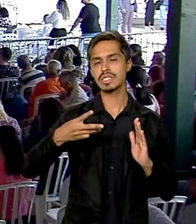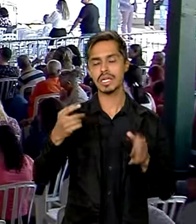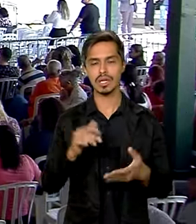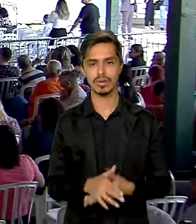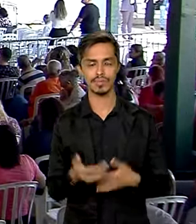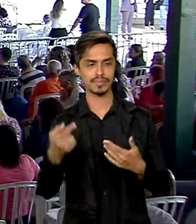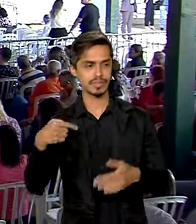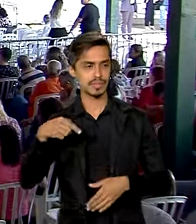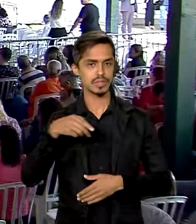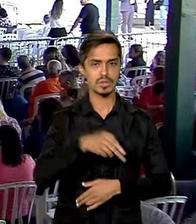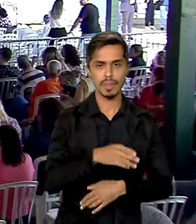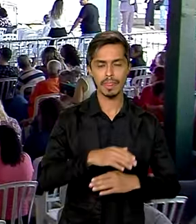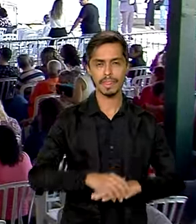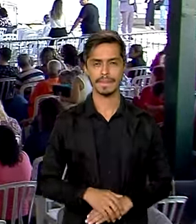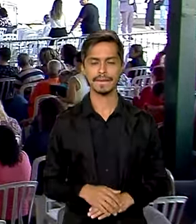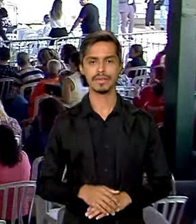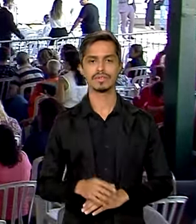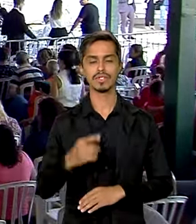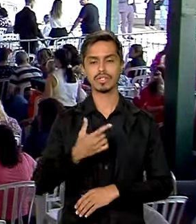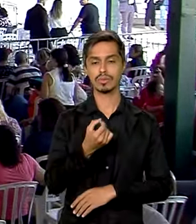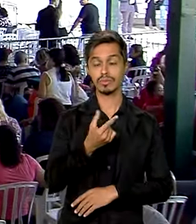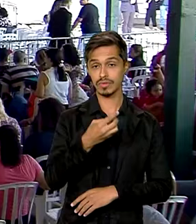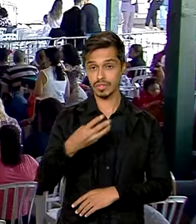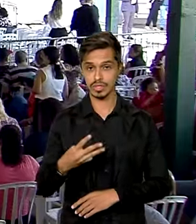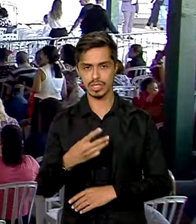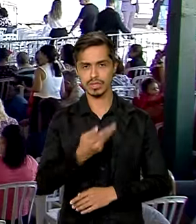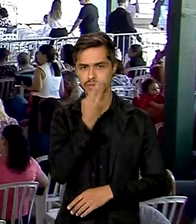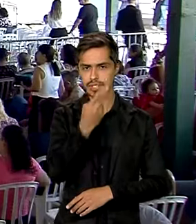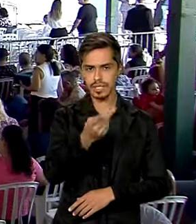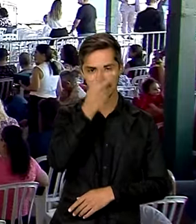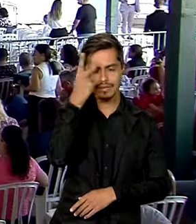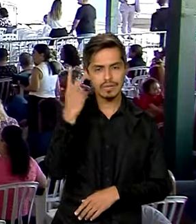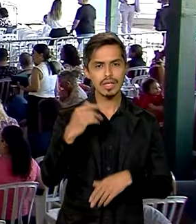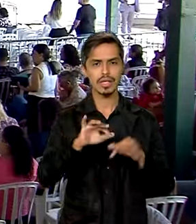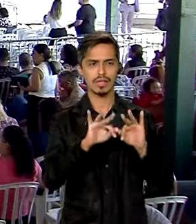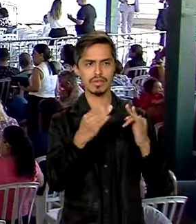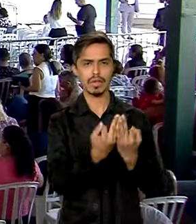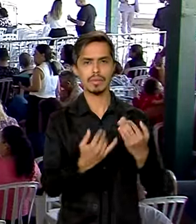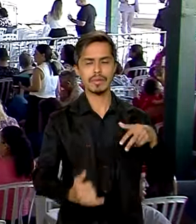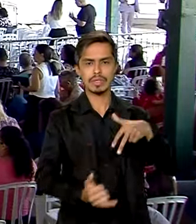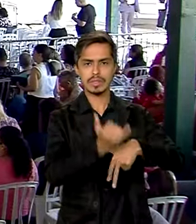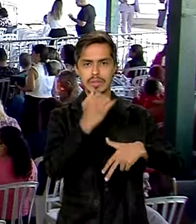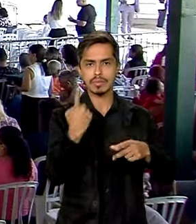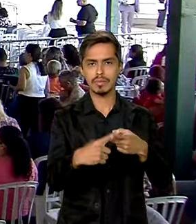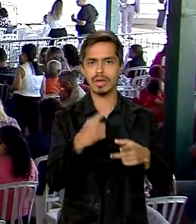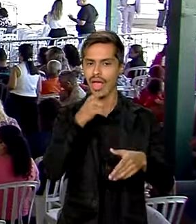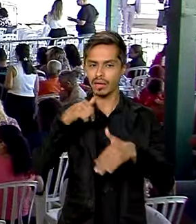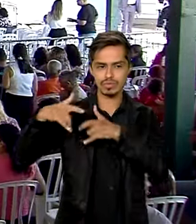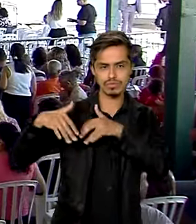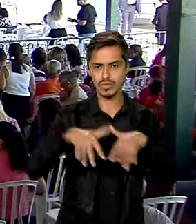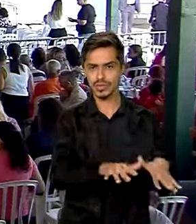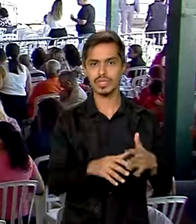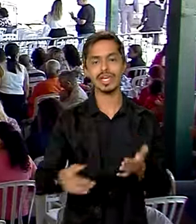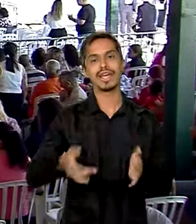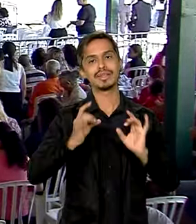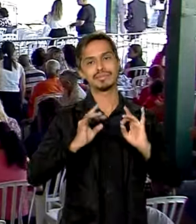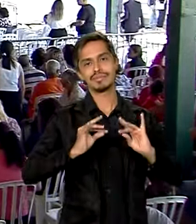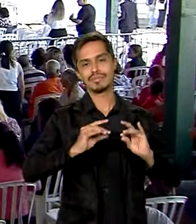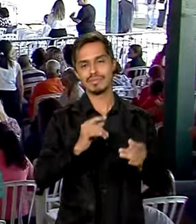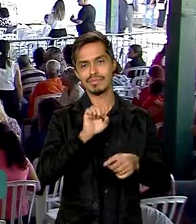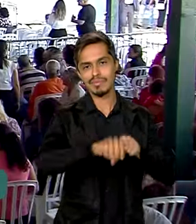veio à cidade em janeiro de 2023 visitar as famílias atingidas pelas enchentes que causaram mortes e destruição.